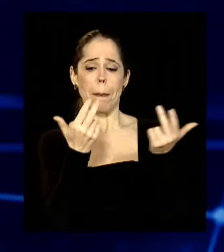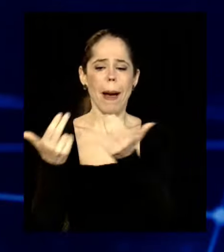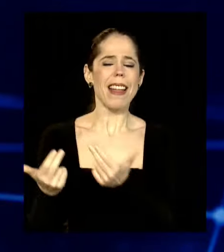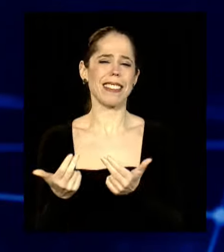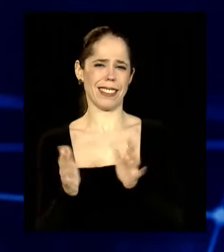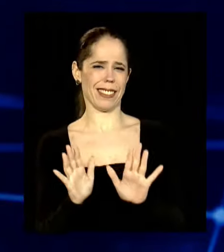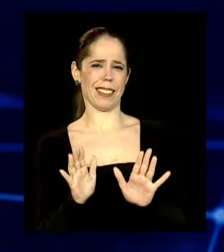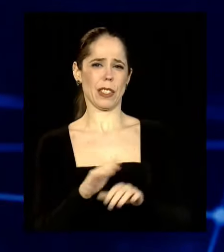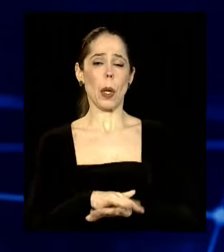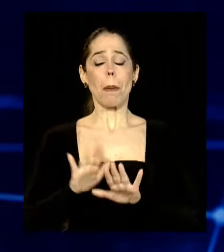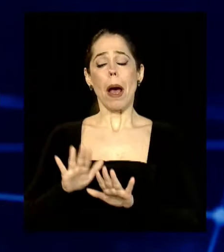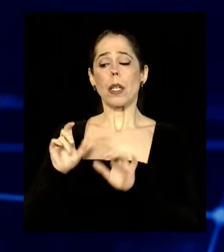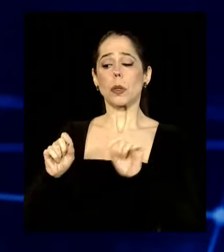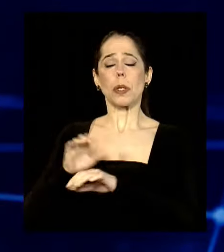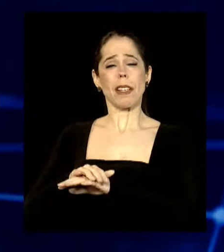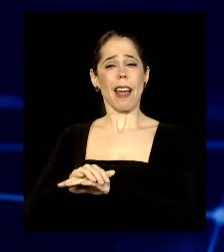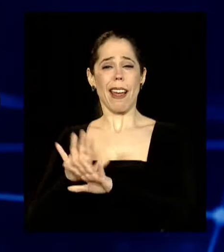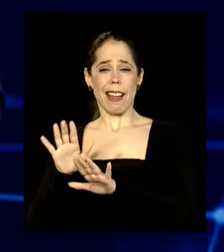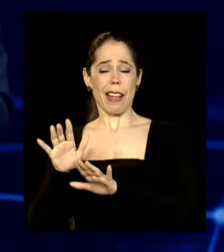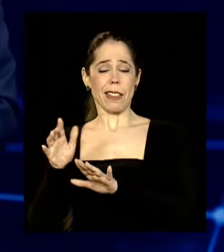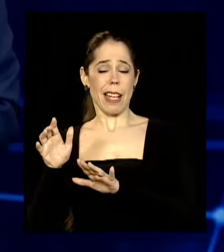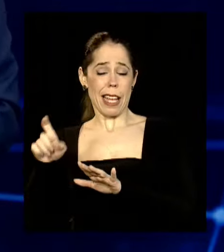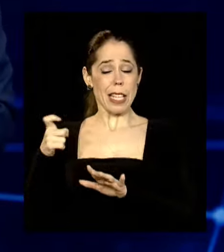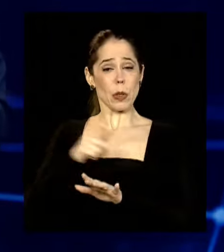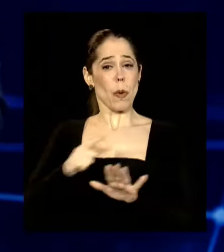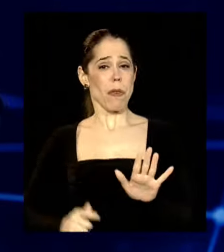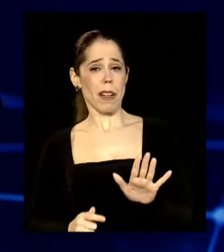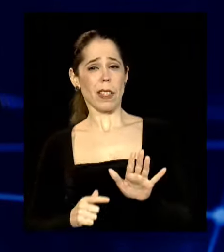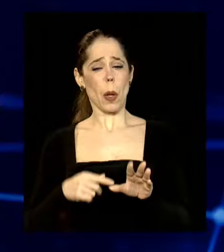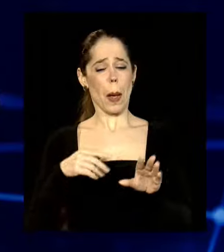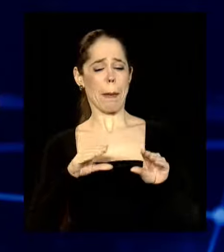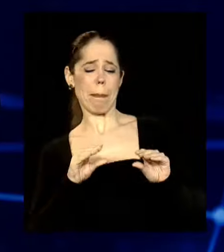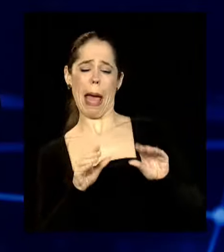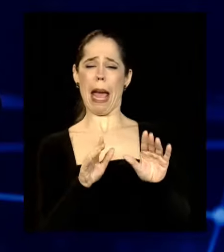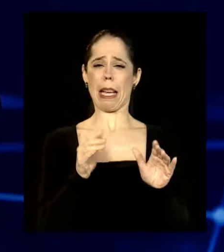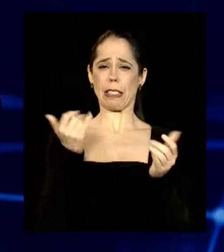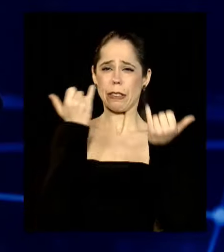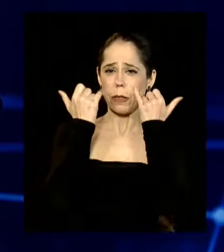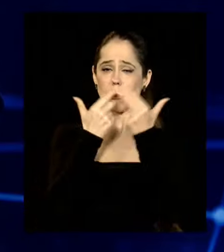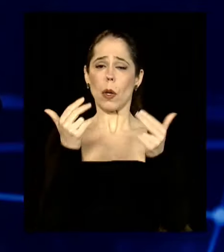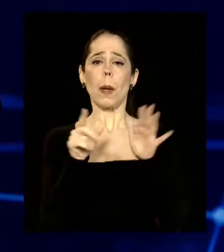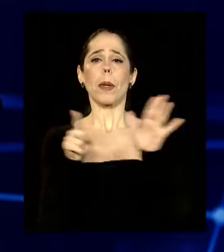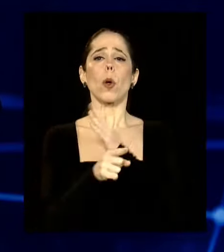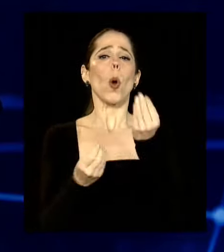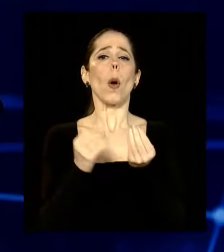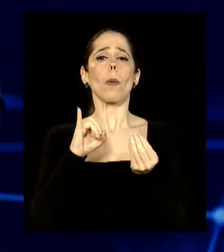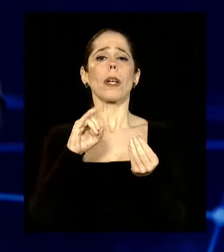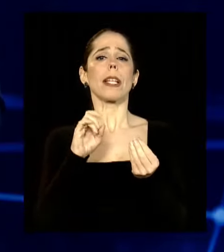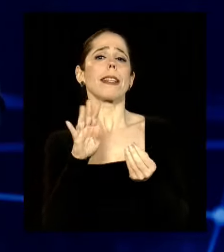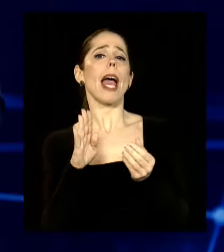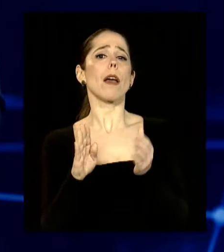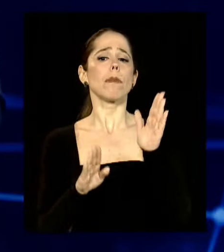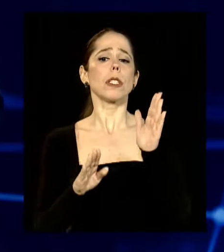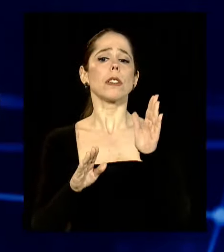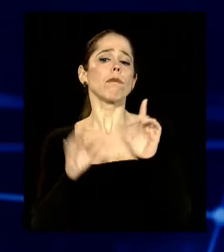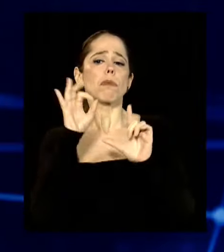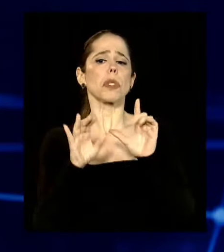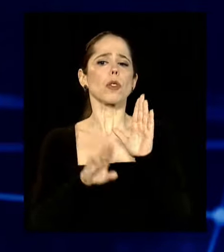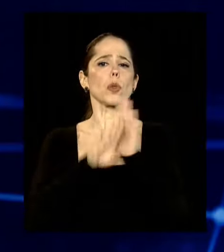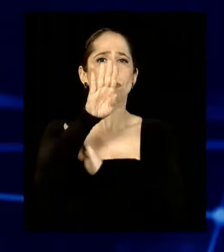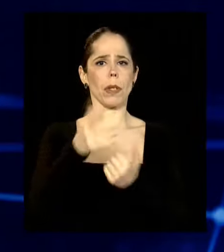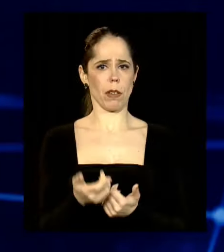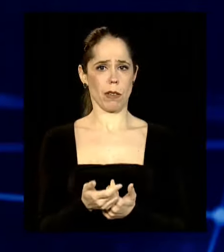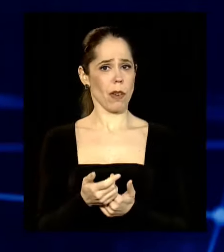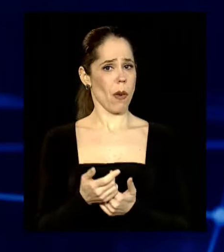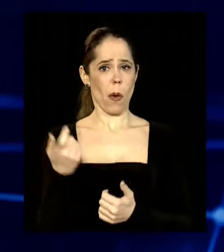ex-governador. Como é que subiu no IDEB? Com uma fraude. O governo do Estado do Rio Grande Sul fraudou. Estou dizendo isso com